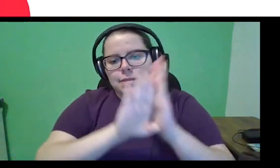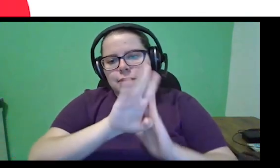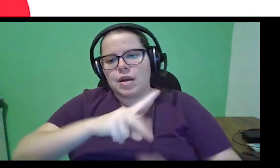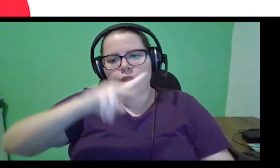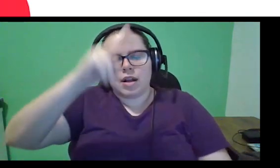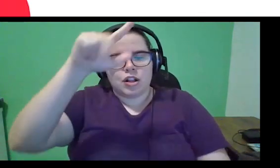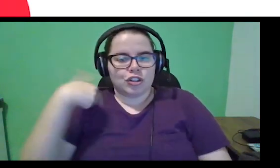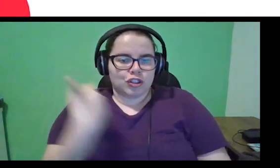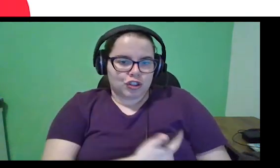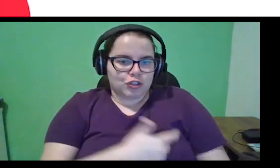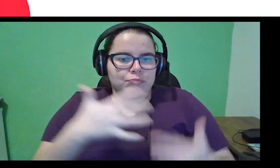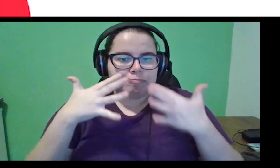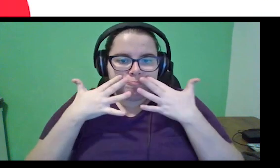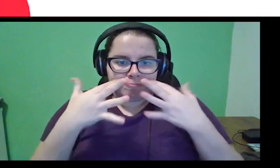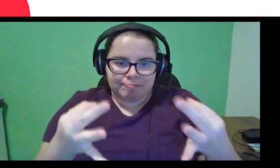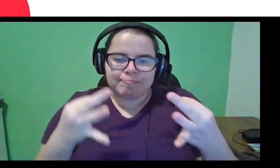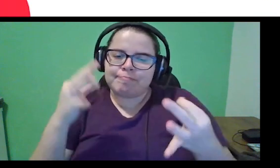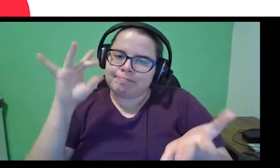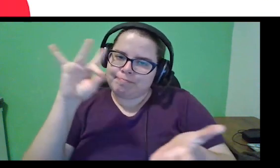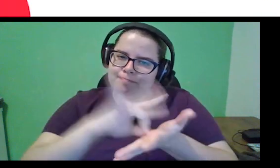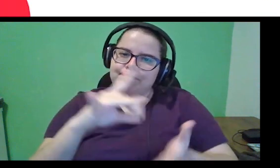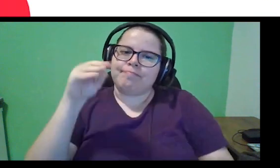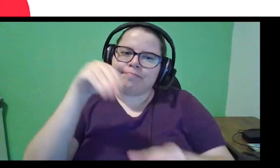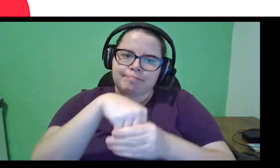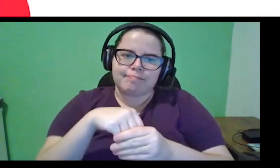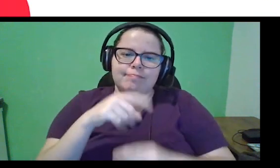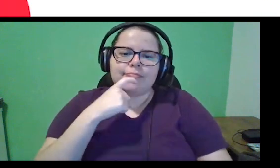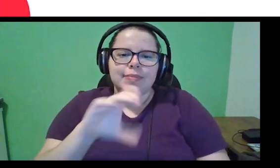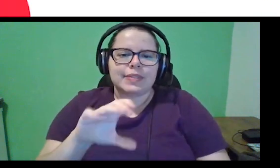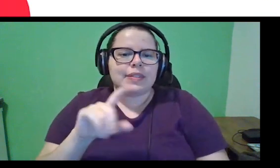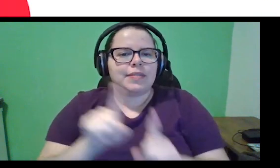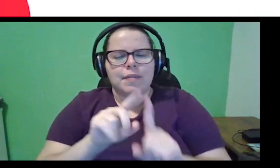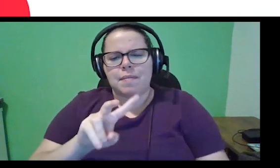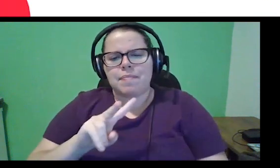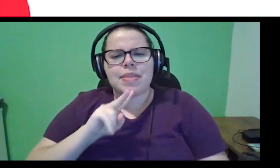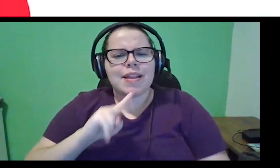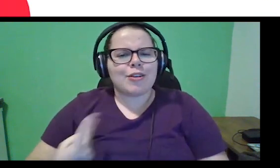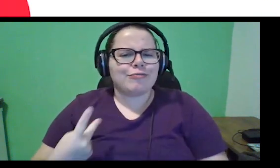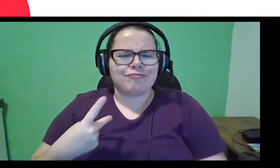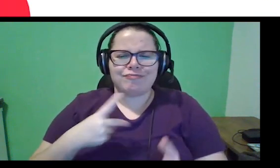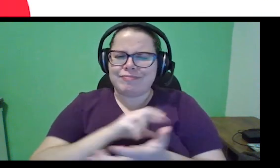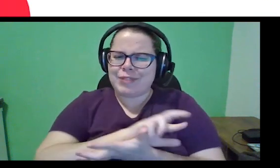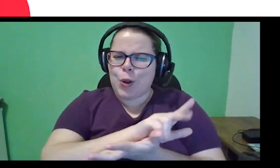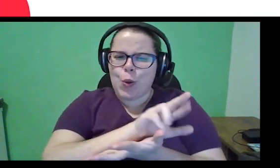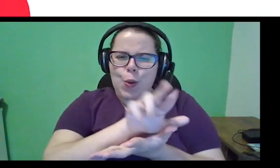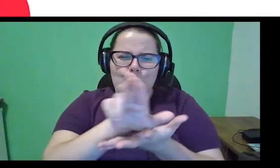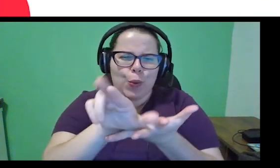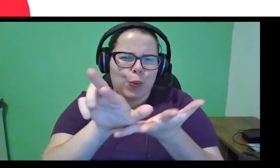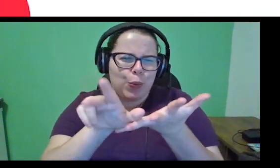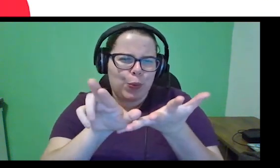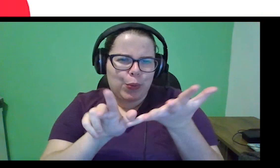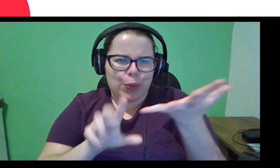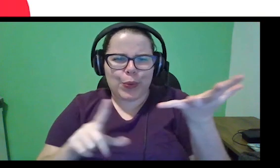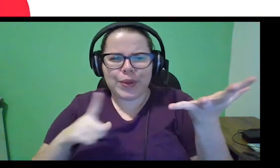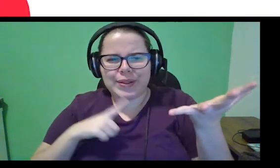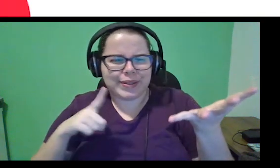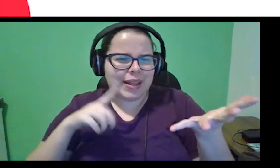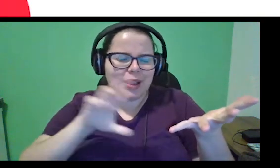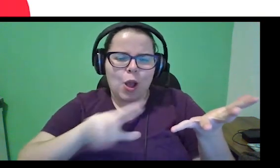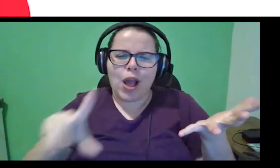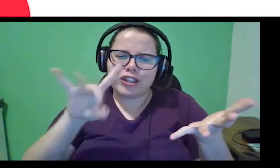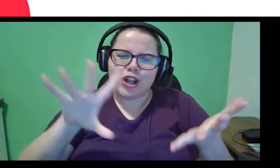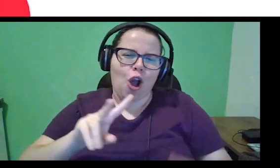a gente sempre bota muito forte esse olhar aqui. Reconhecimentos, existem várias formas de reconhecimento, né? Não só a